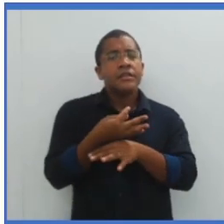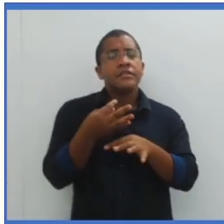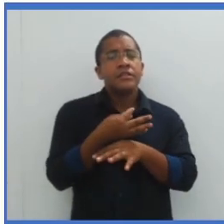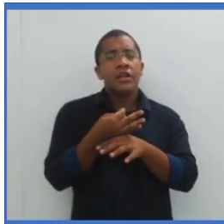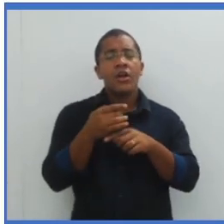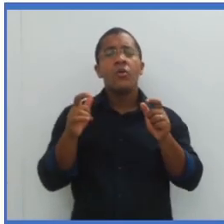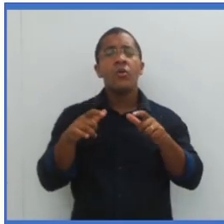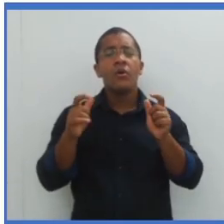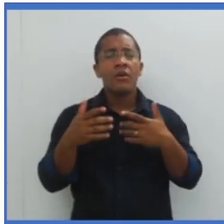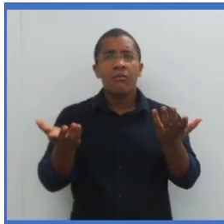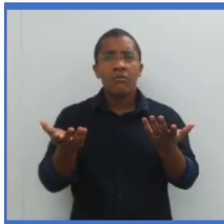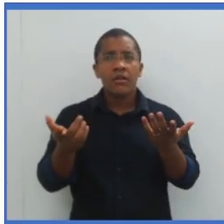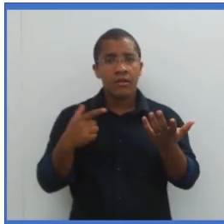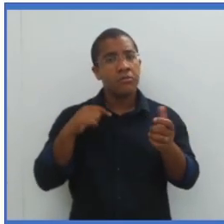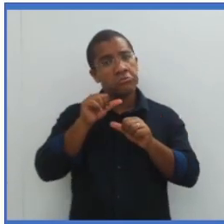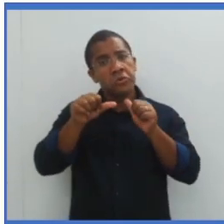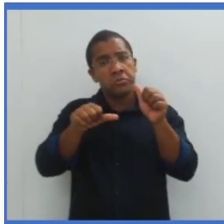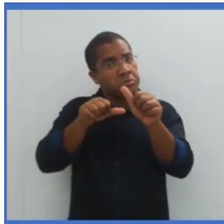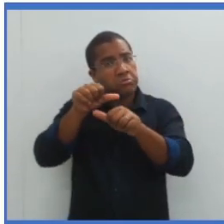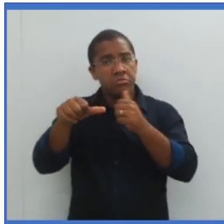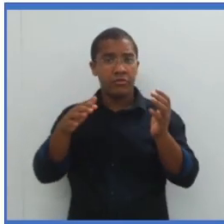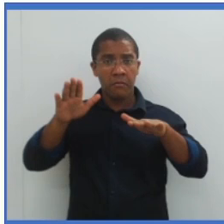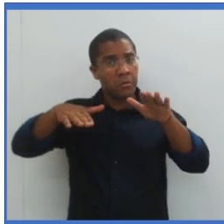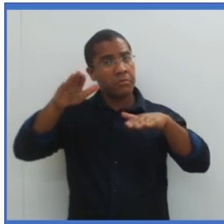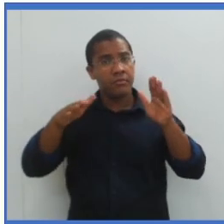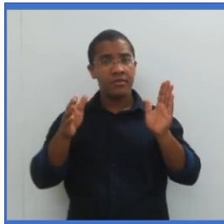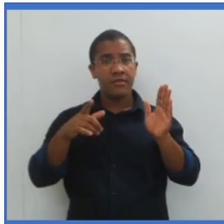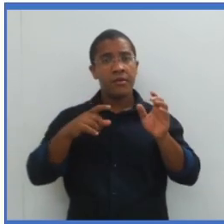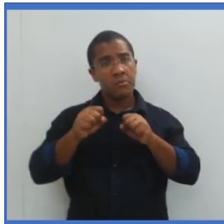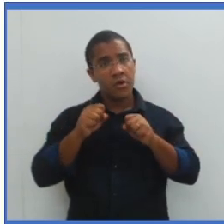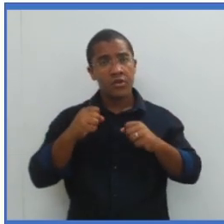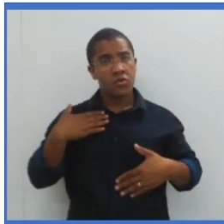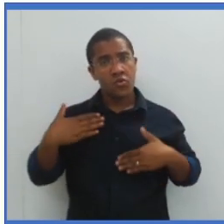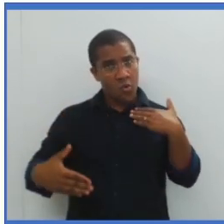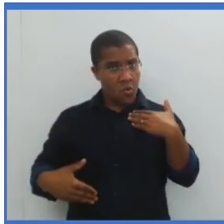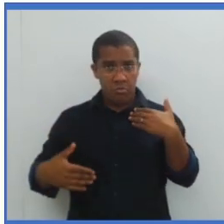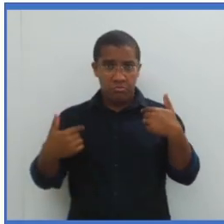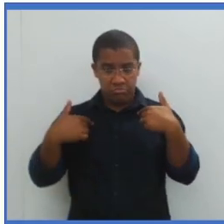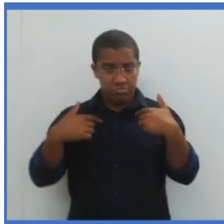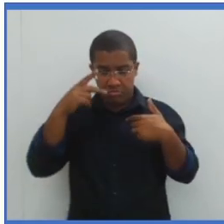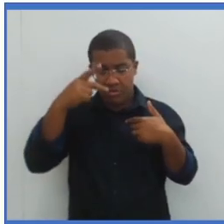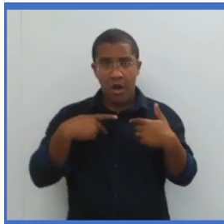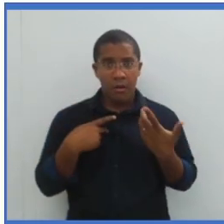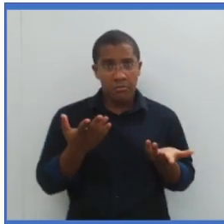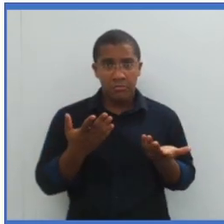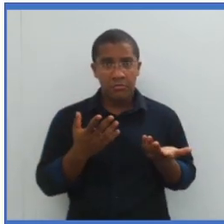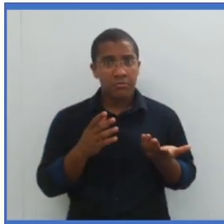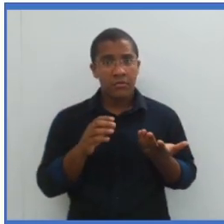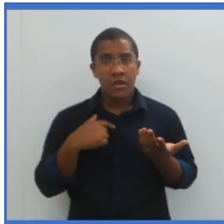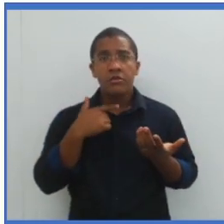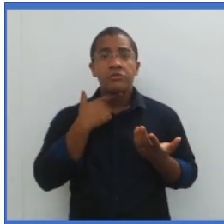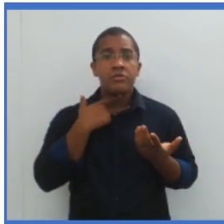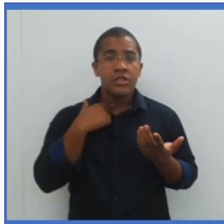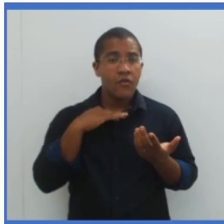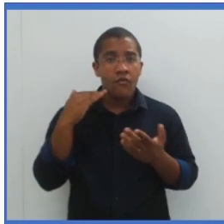de resistência vai variar. Pode ser outra parte do nosso corpo, que eu quero